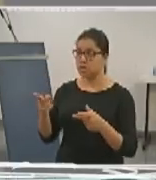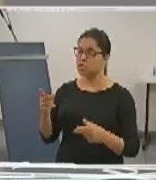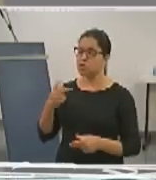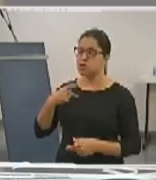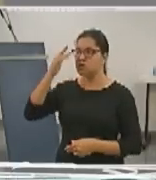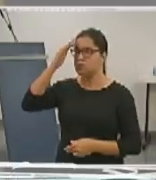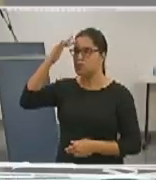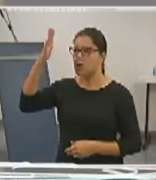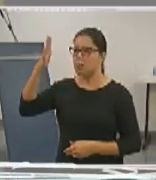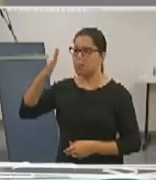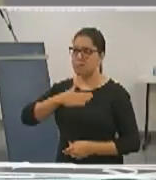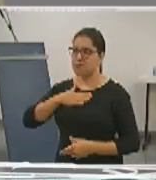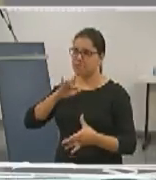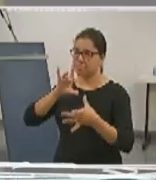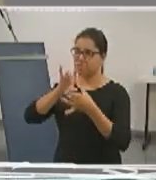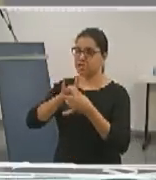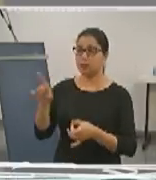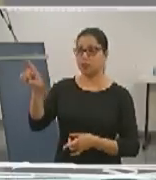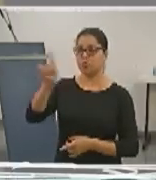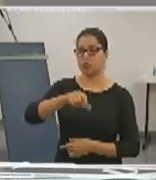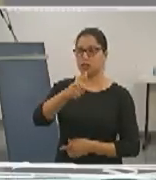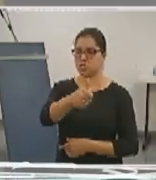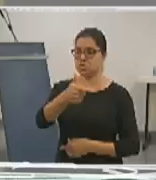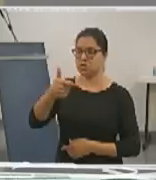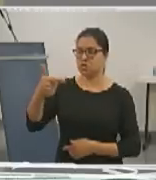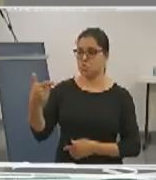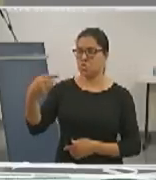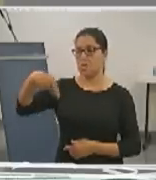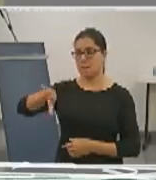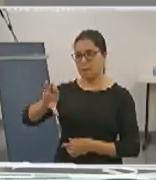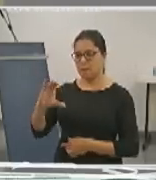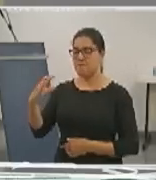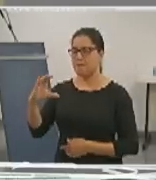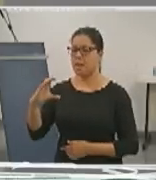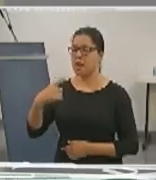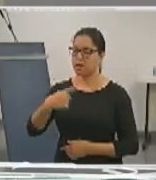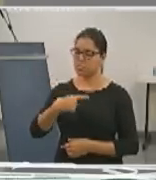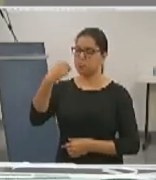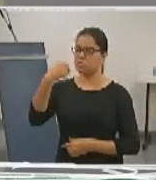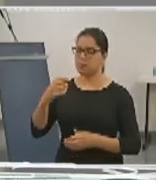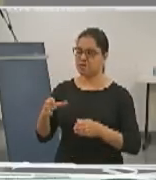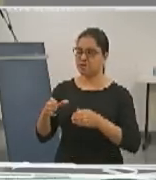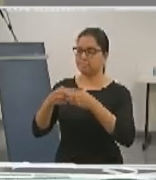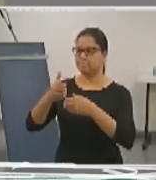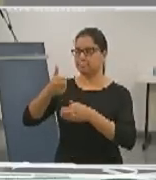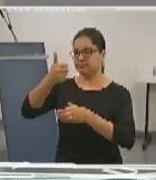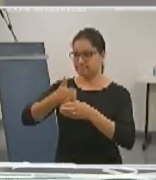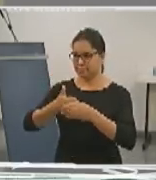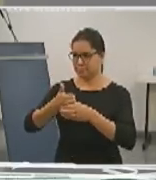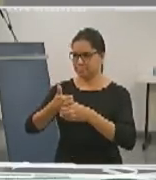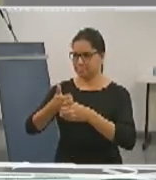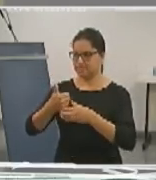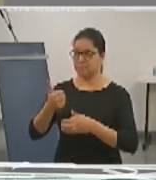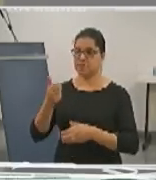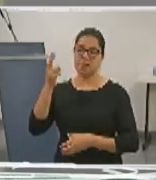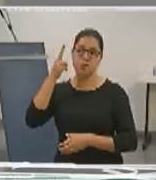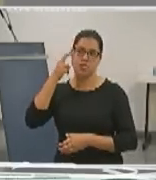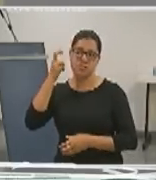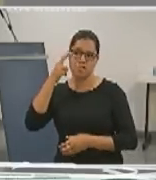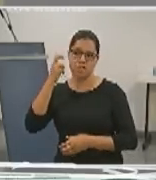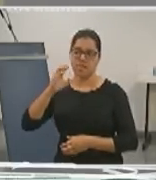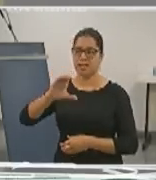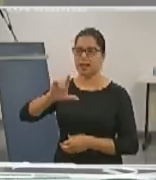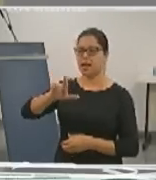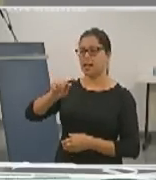sonho comigo. No dia 12 de março, votem conosco, votem Chapa 1, Cláudia e Etienne, Etienne e Cláudia,